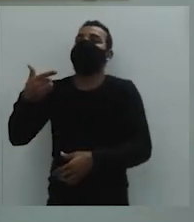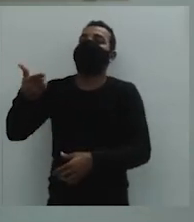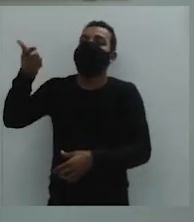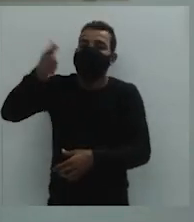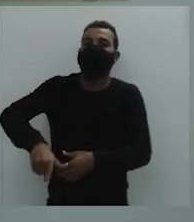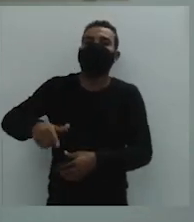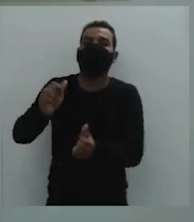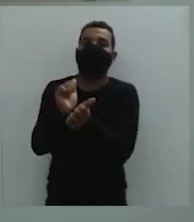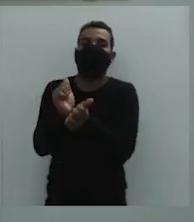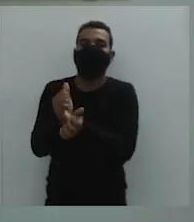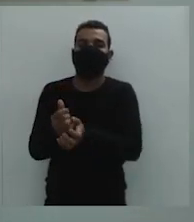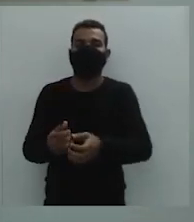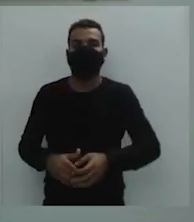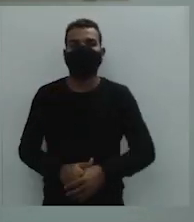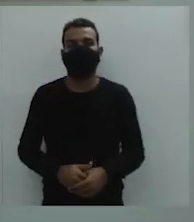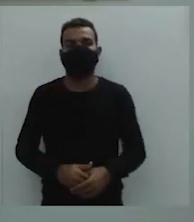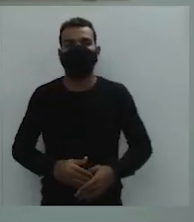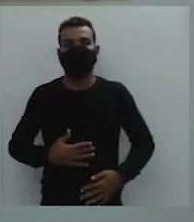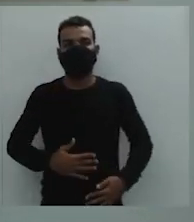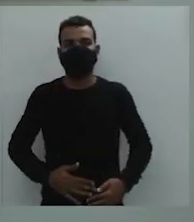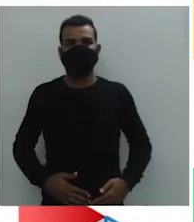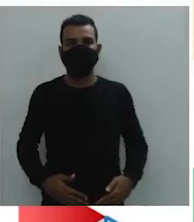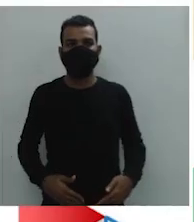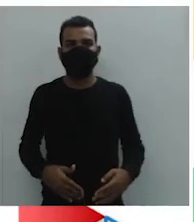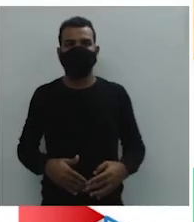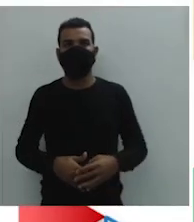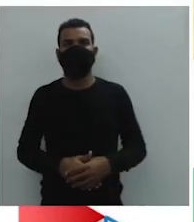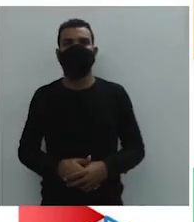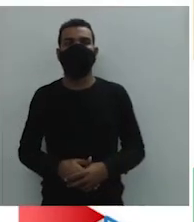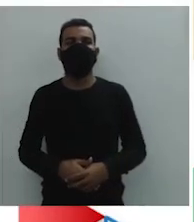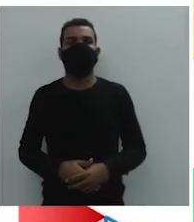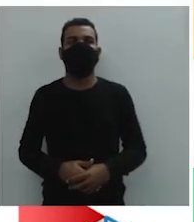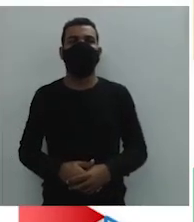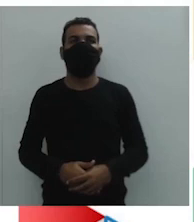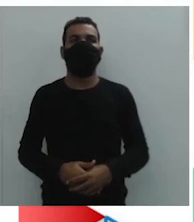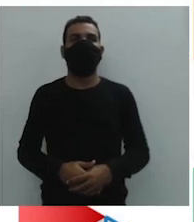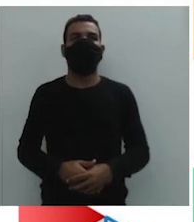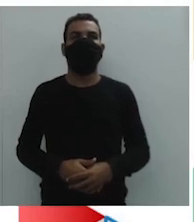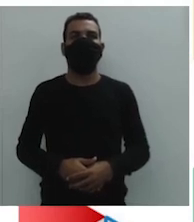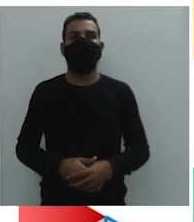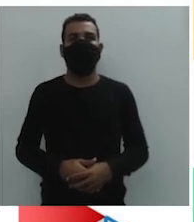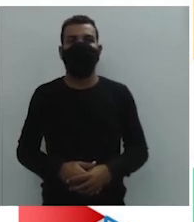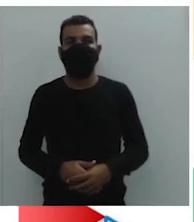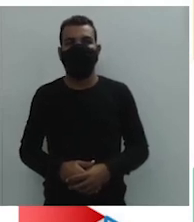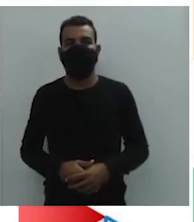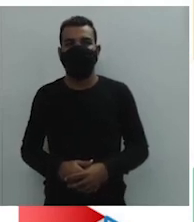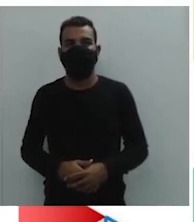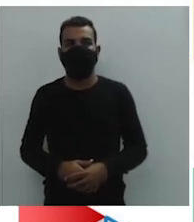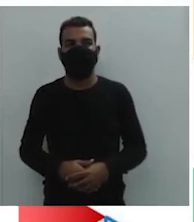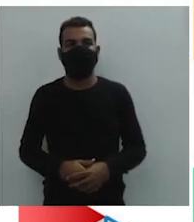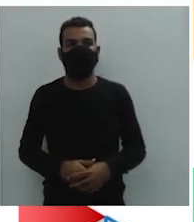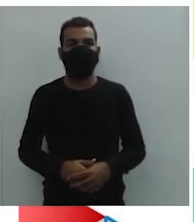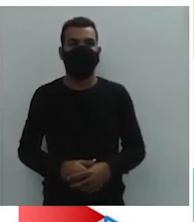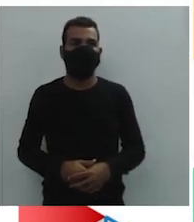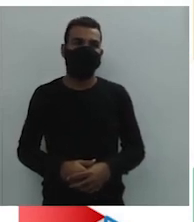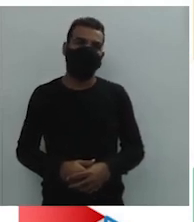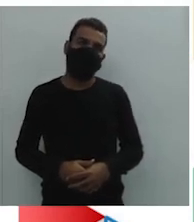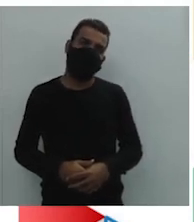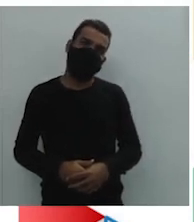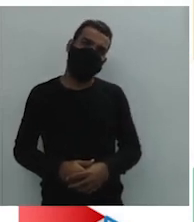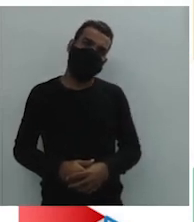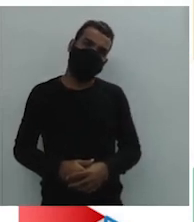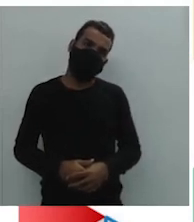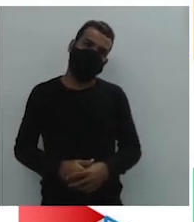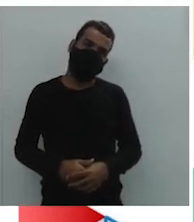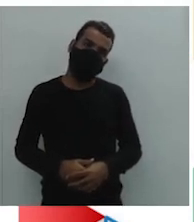Ainda também em cima da dinâmica da cana-de-açúcar, nesse slide aqui, vocês vão acompanhar